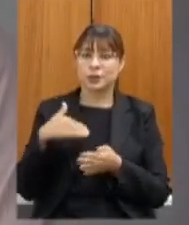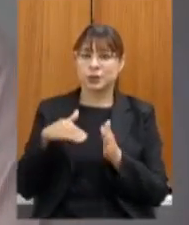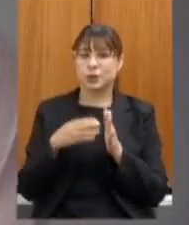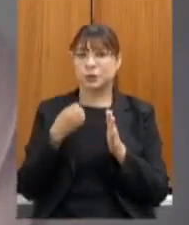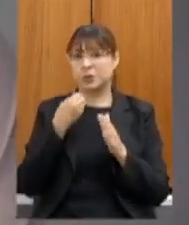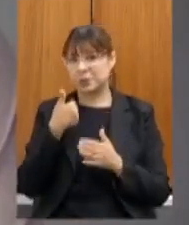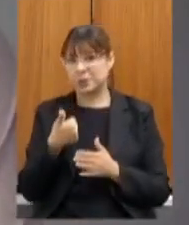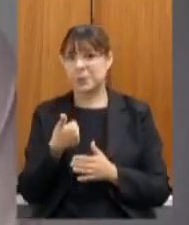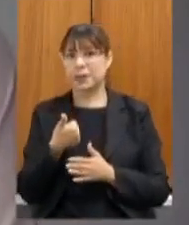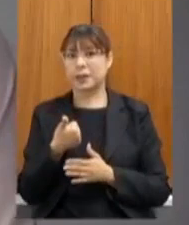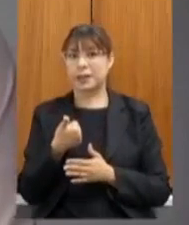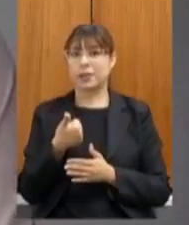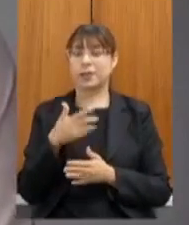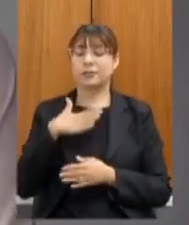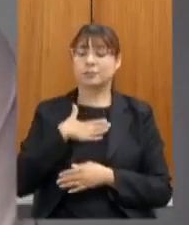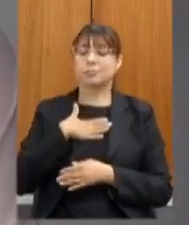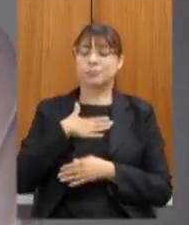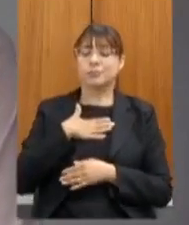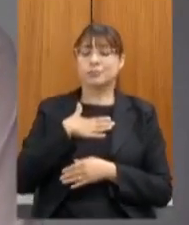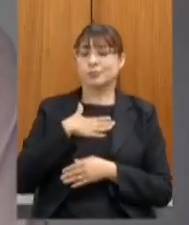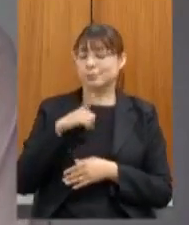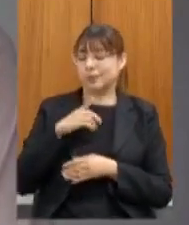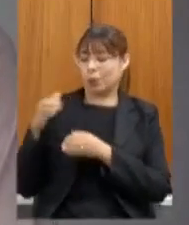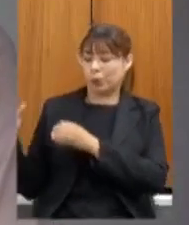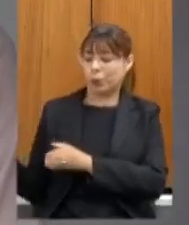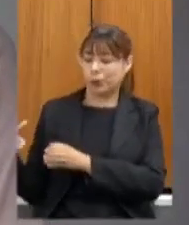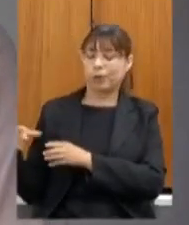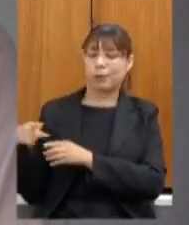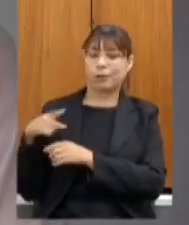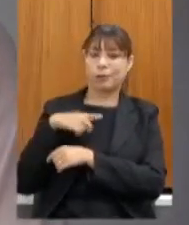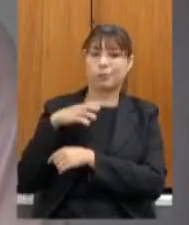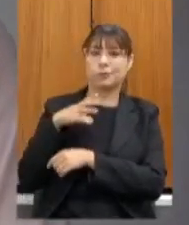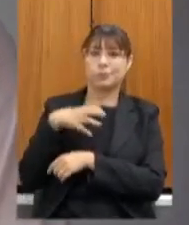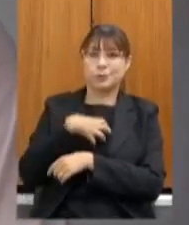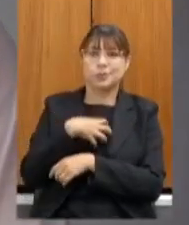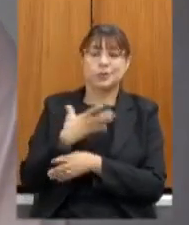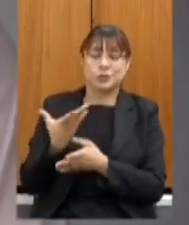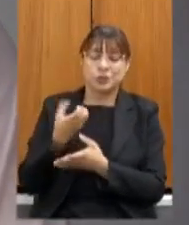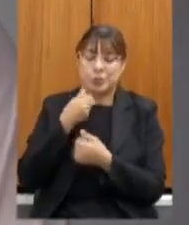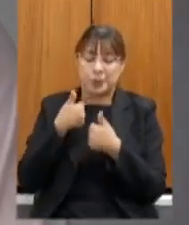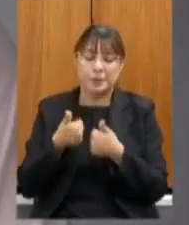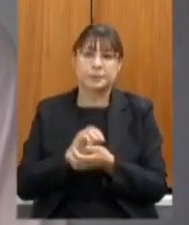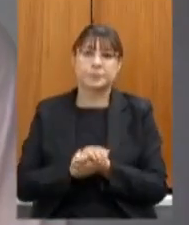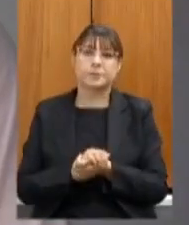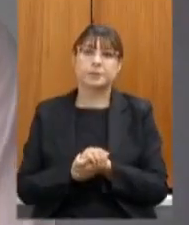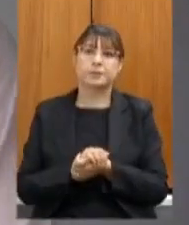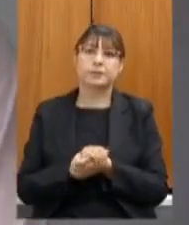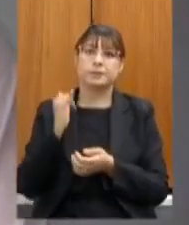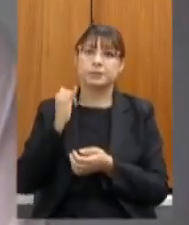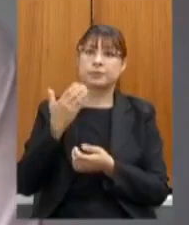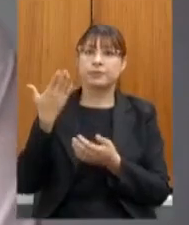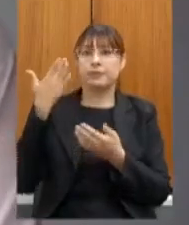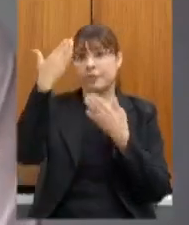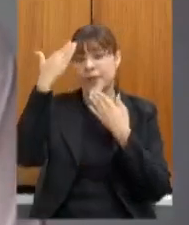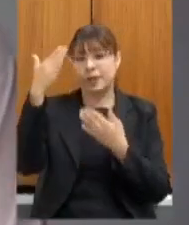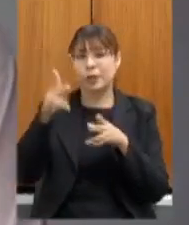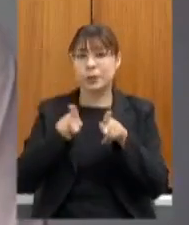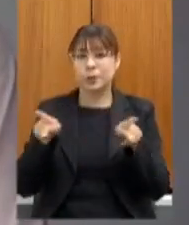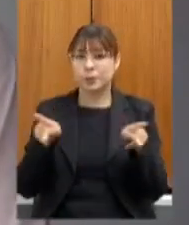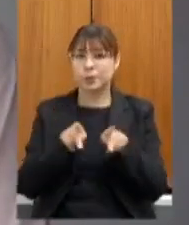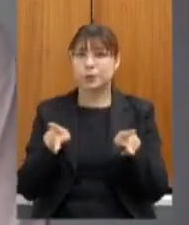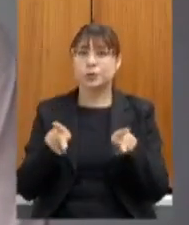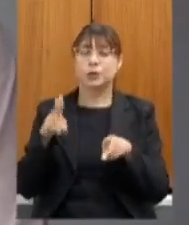bem queria aproveitar a sua gentileza e o seu carinho sempre para também agradecer a todos os professores